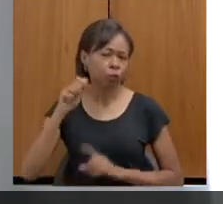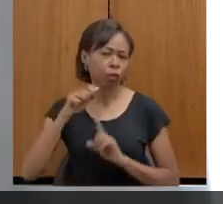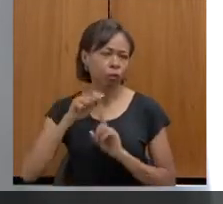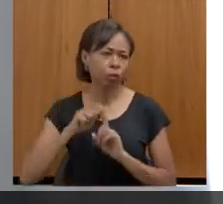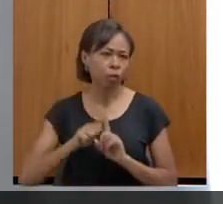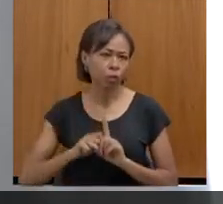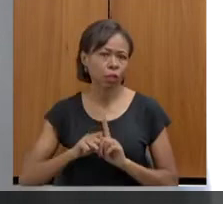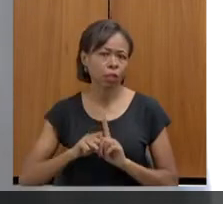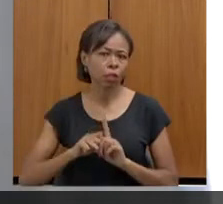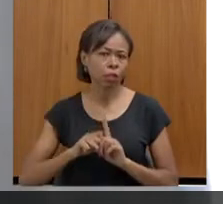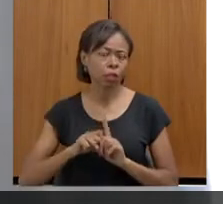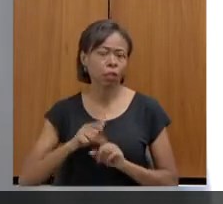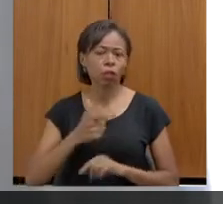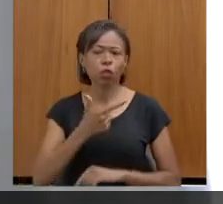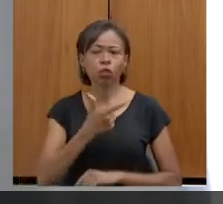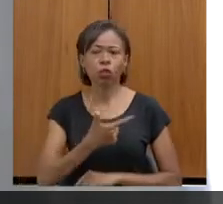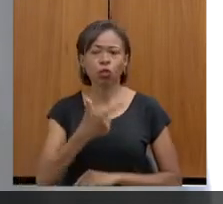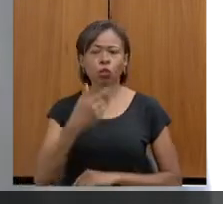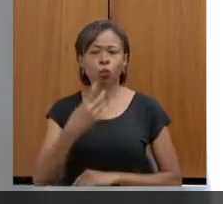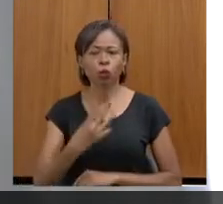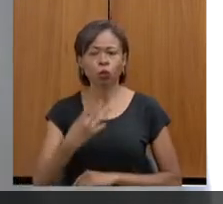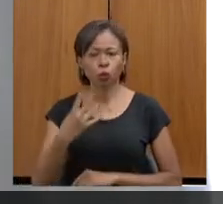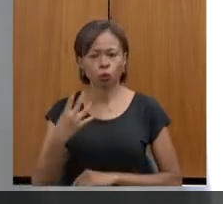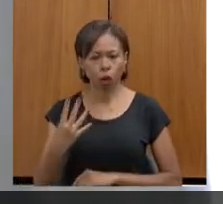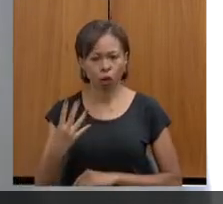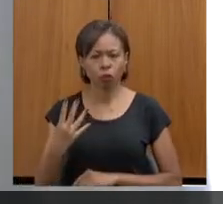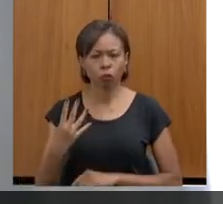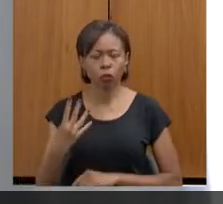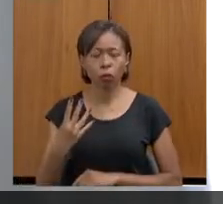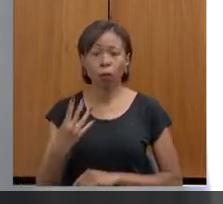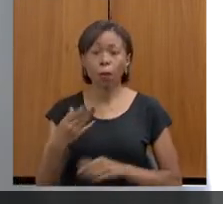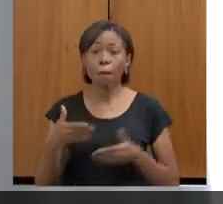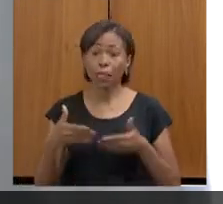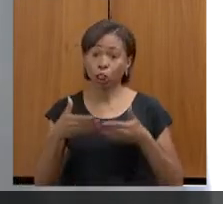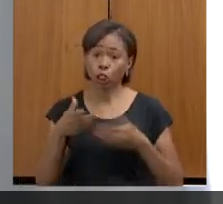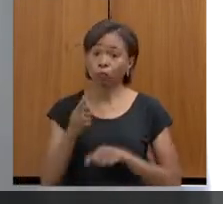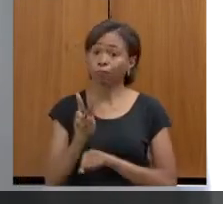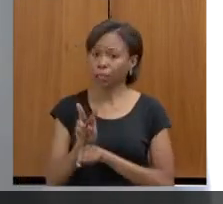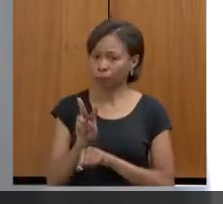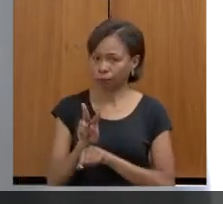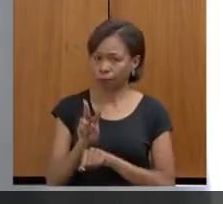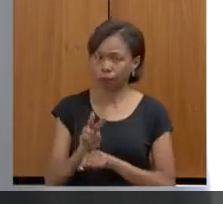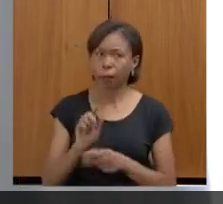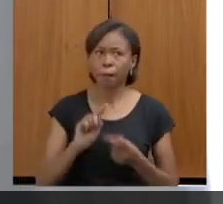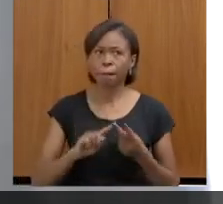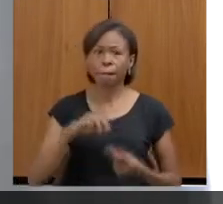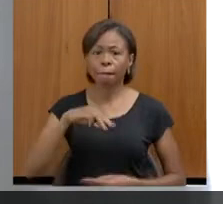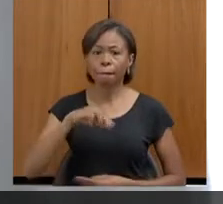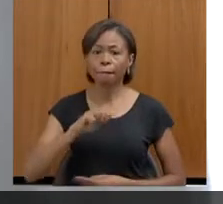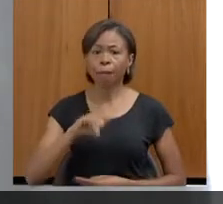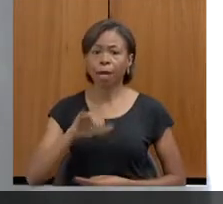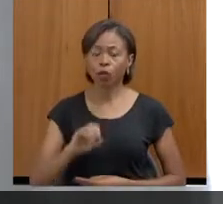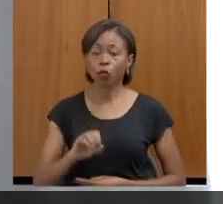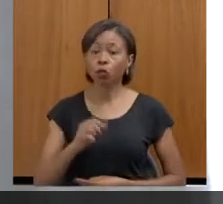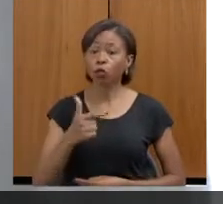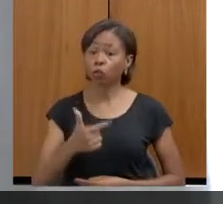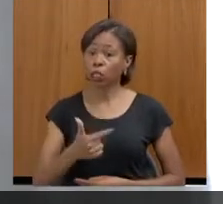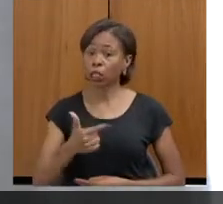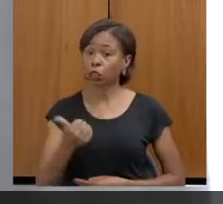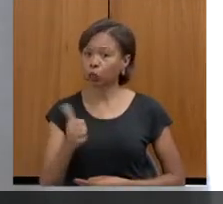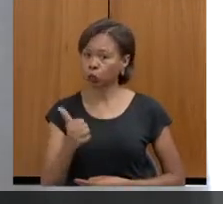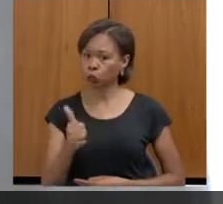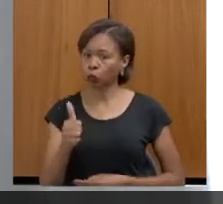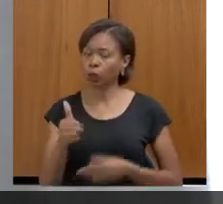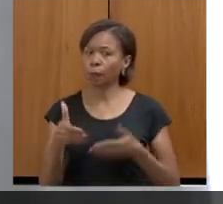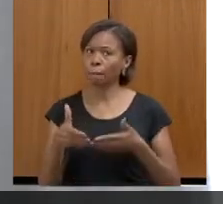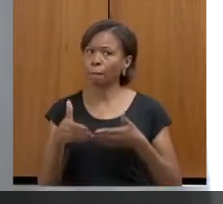foram requeridos 244 medidas protetivas. No mês de maio, 211 medidas protetivas.